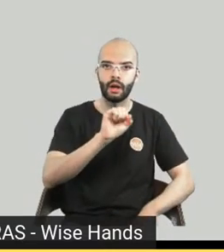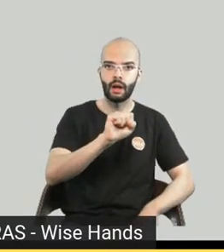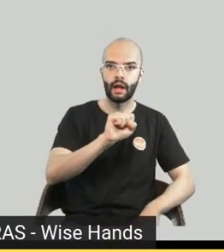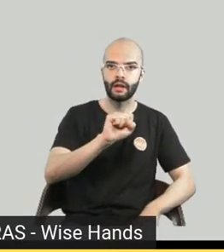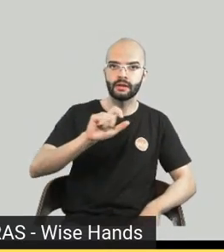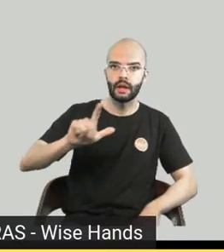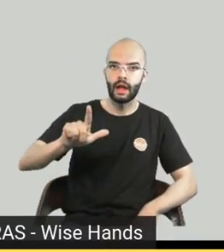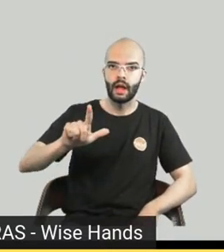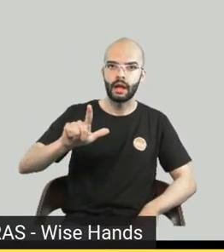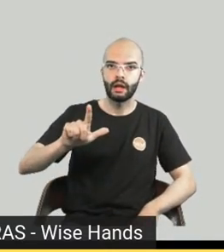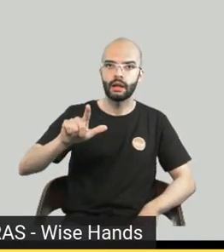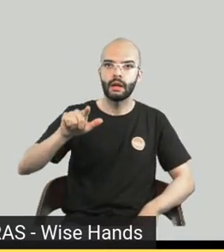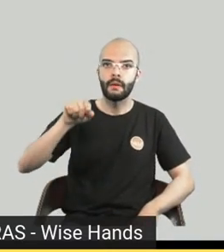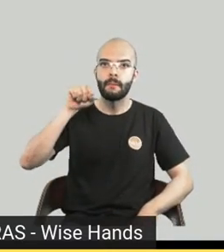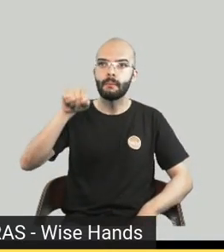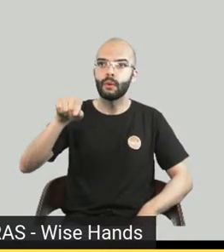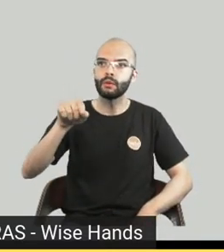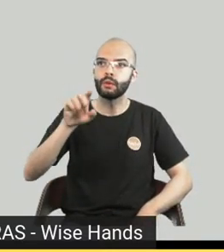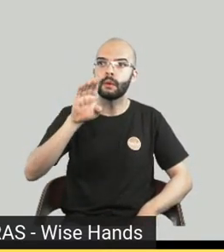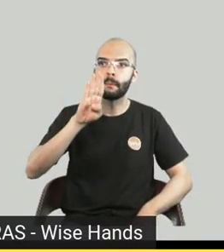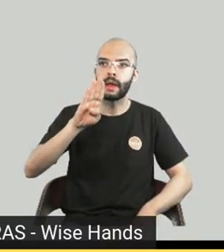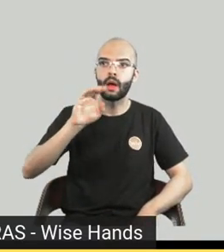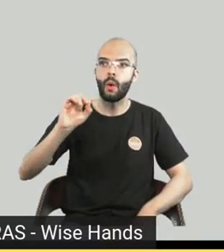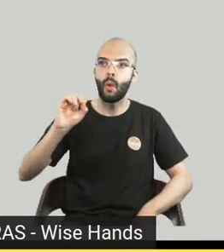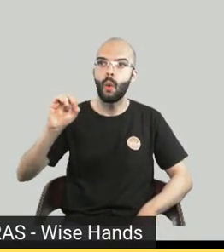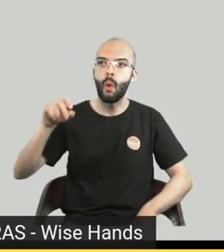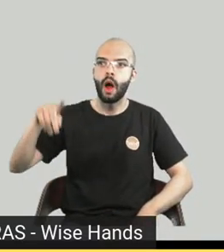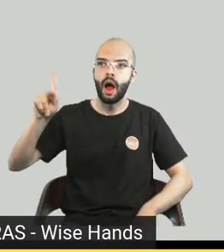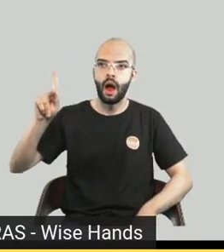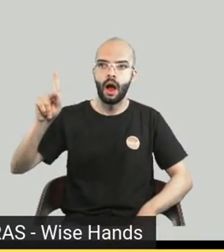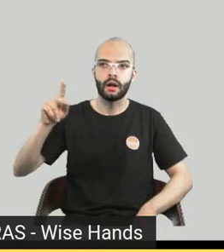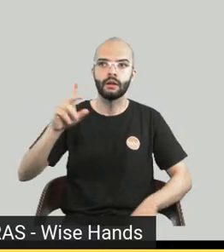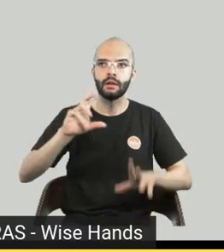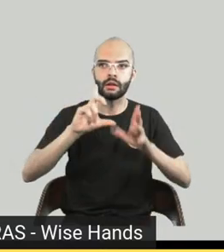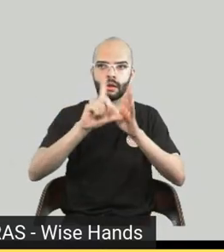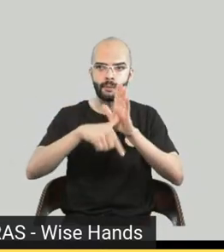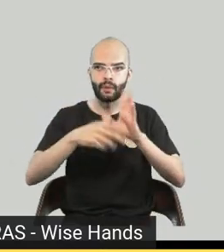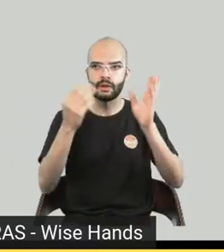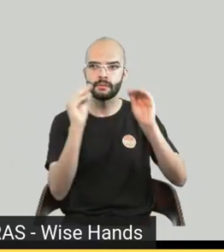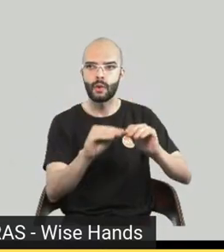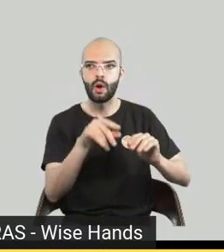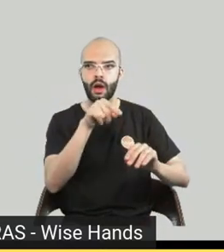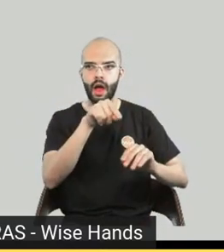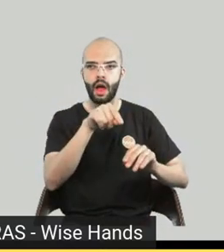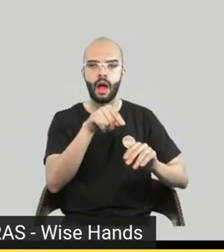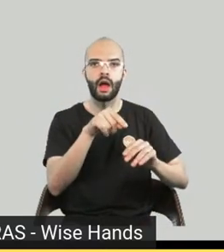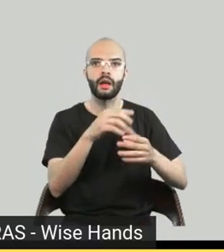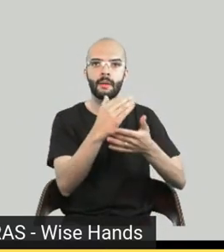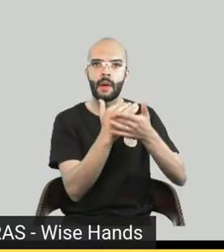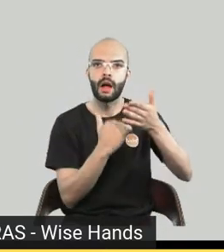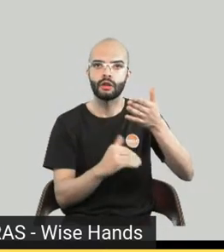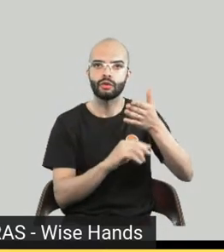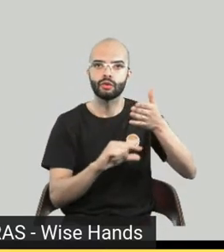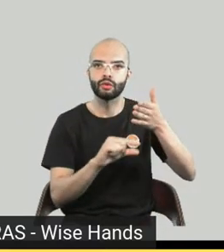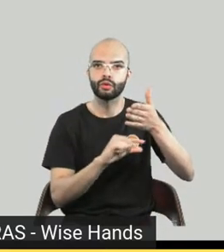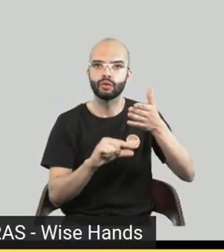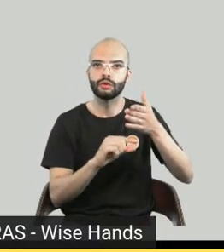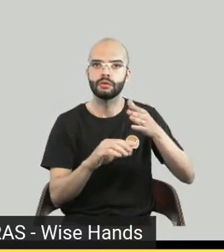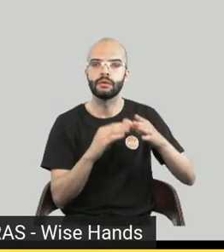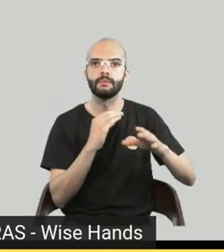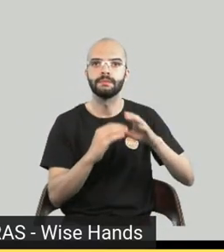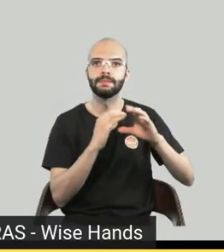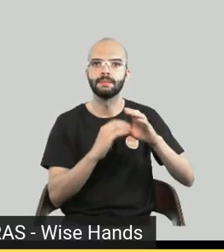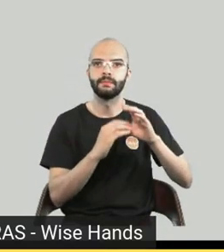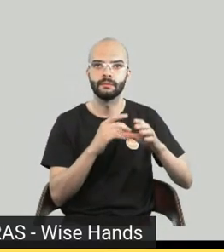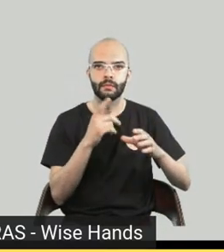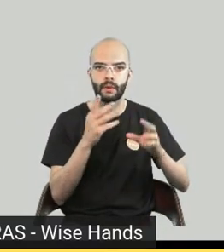sldesignlanguagebook.shop A gente coloca depois aí no chat. Legal. Acho que o vídeo já está pronto